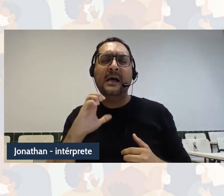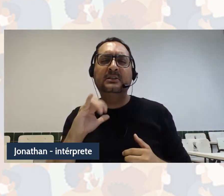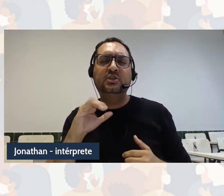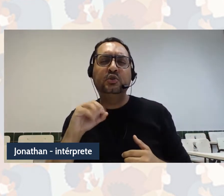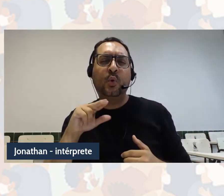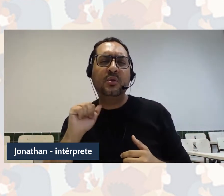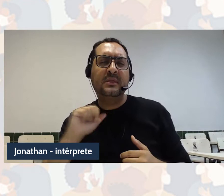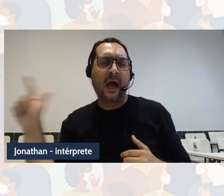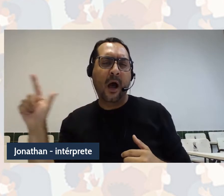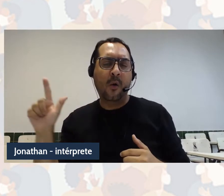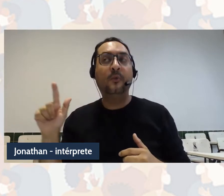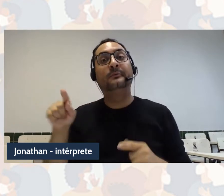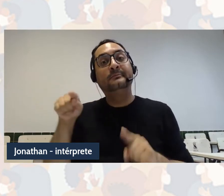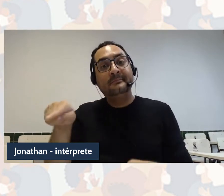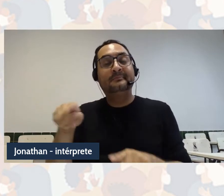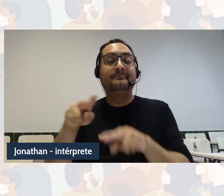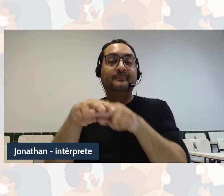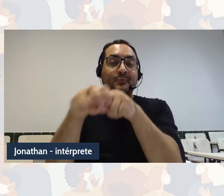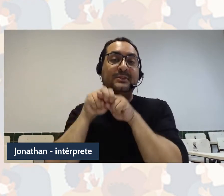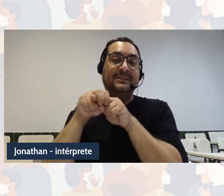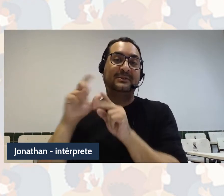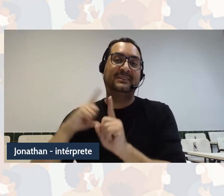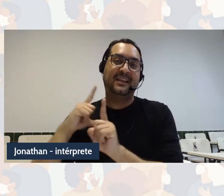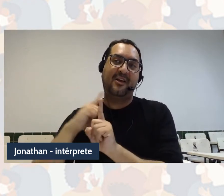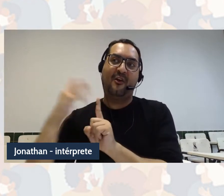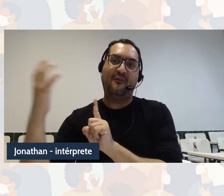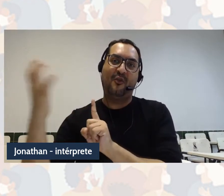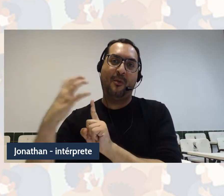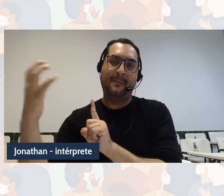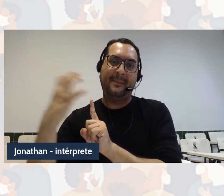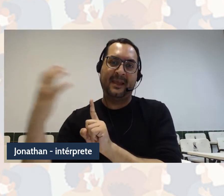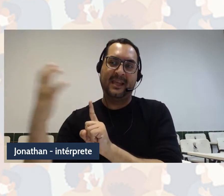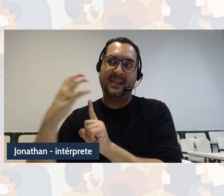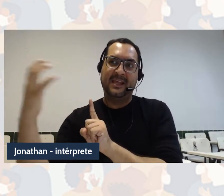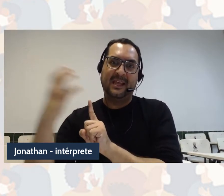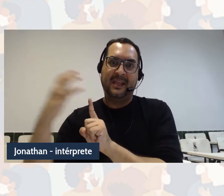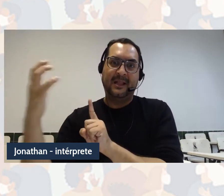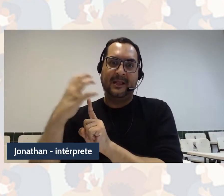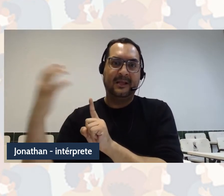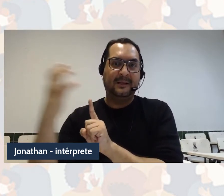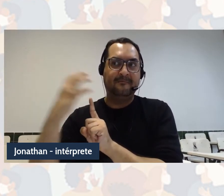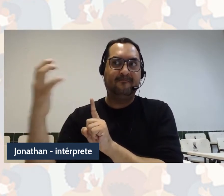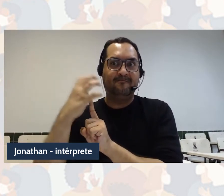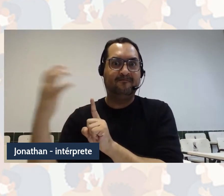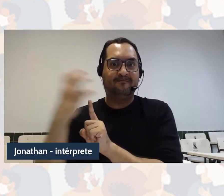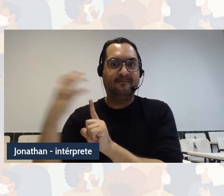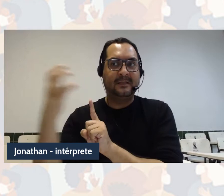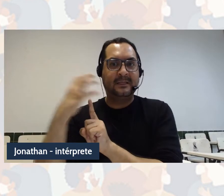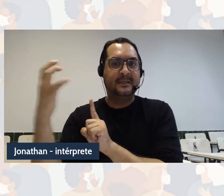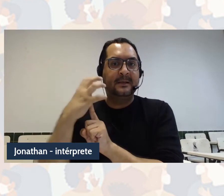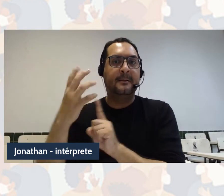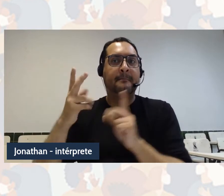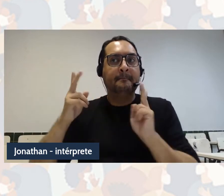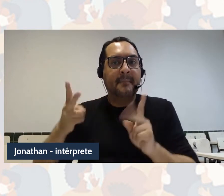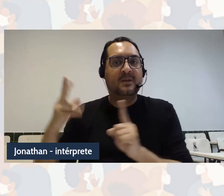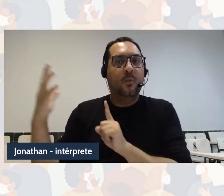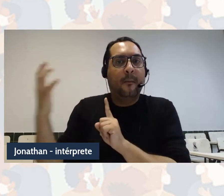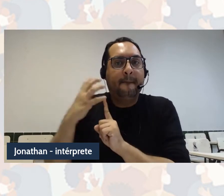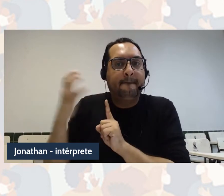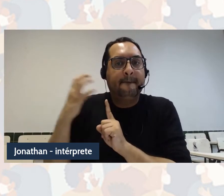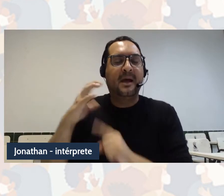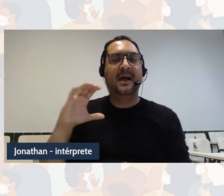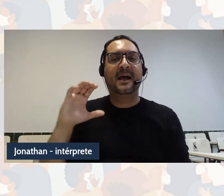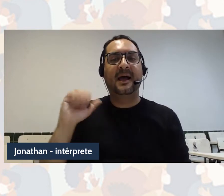influenciada fortemente por esse pensamento cartesiano, né, pelo método cartesiano, que se torna inclusive um método, né.